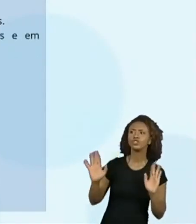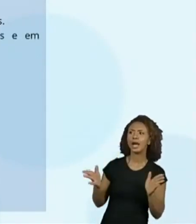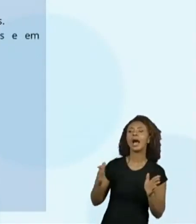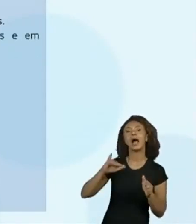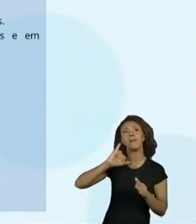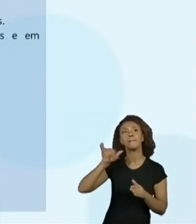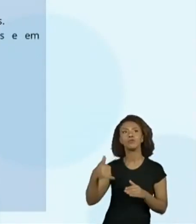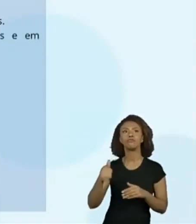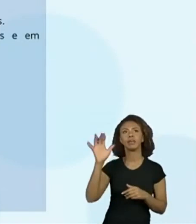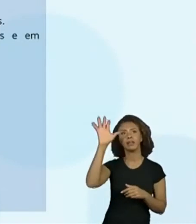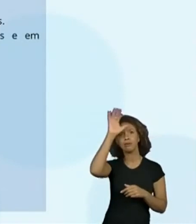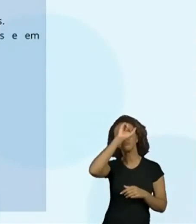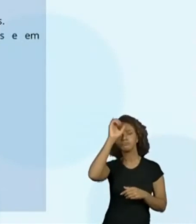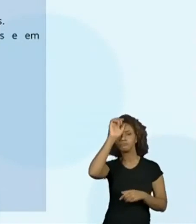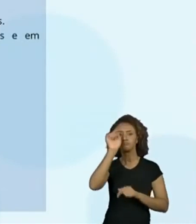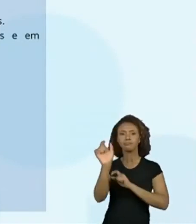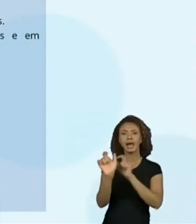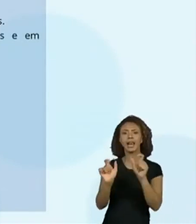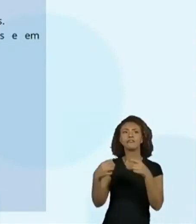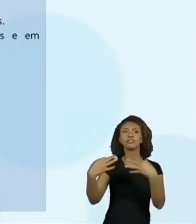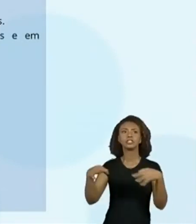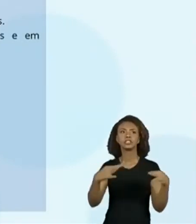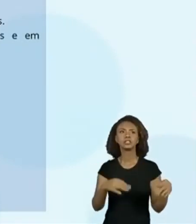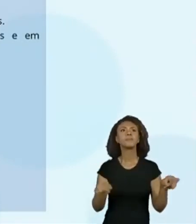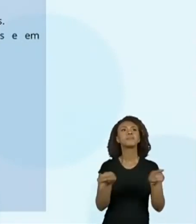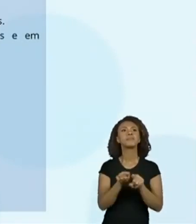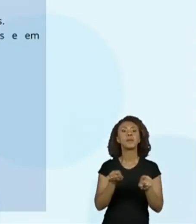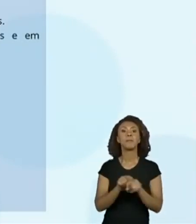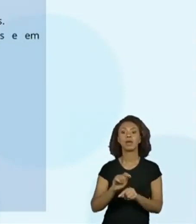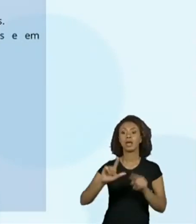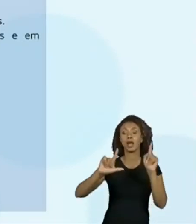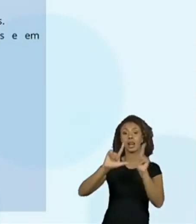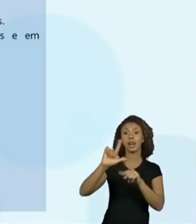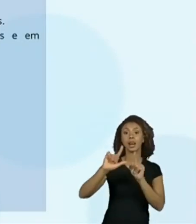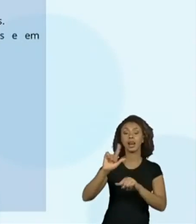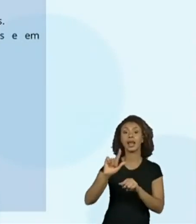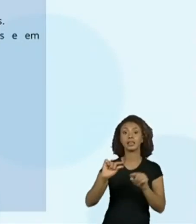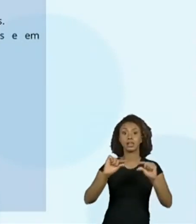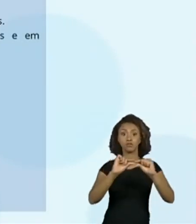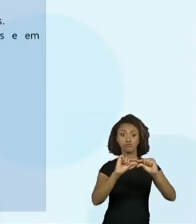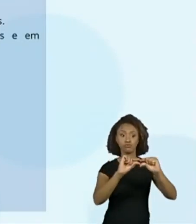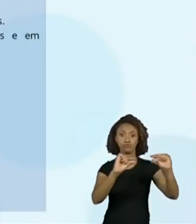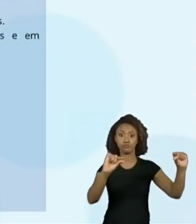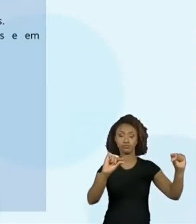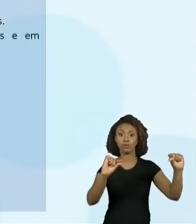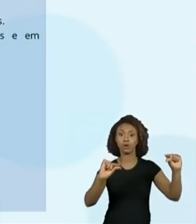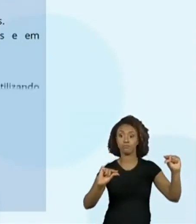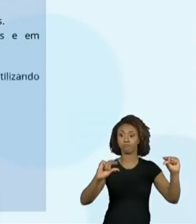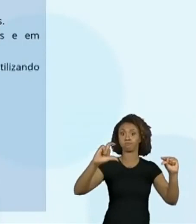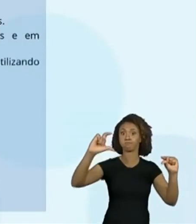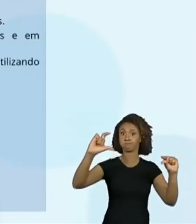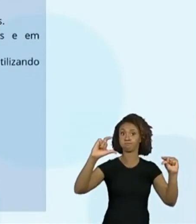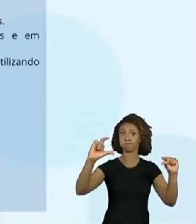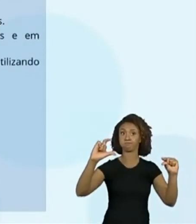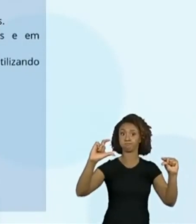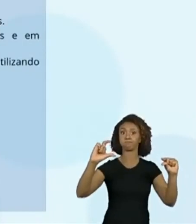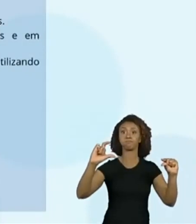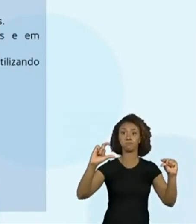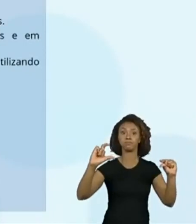também do segundo ano, utilizar letras maiúsculas em início de frases e em substantivos próprios.